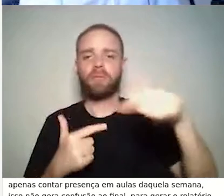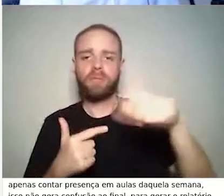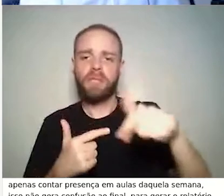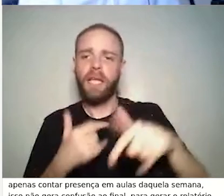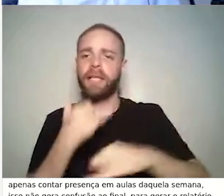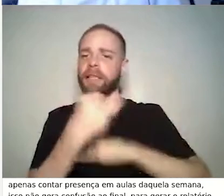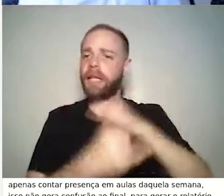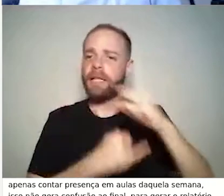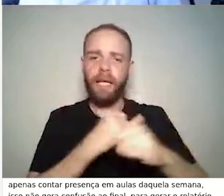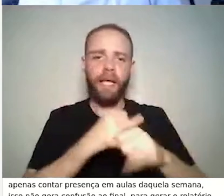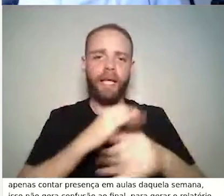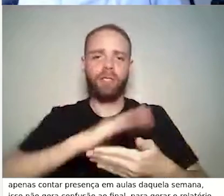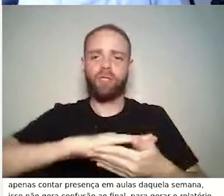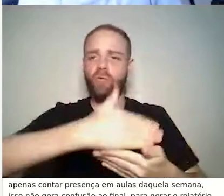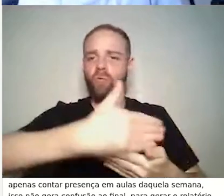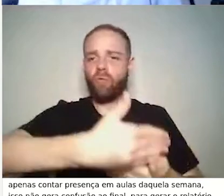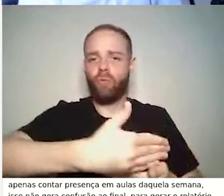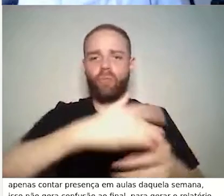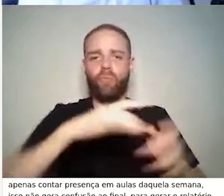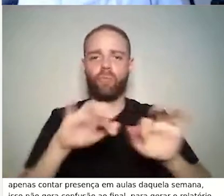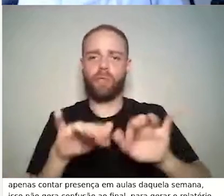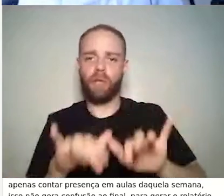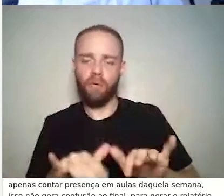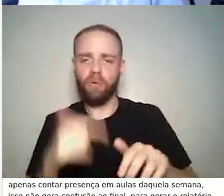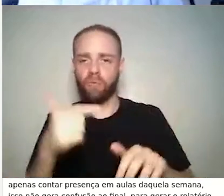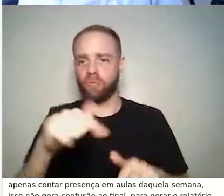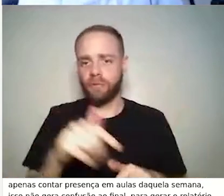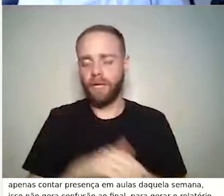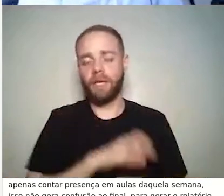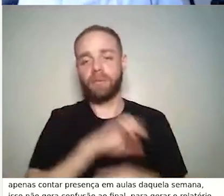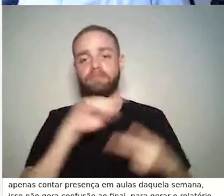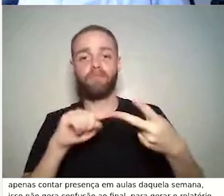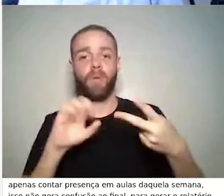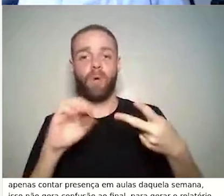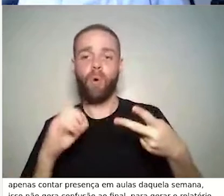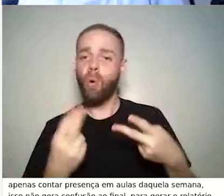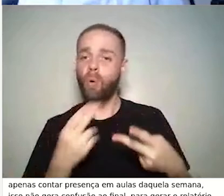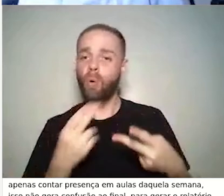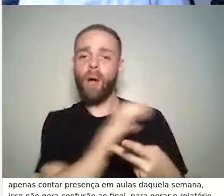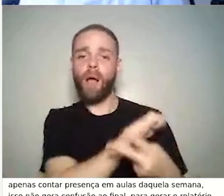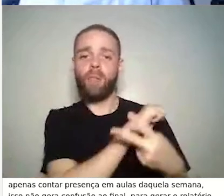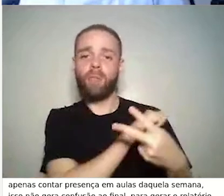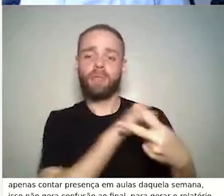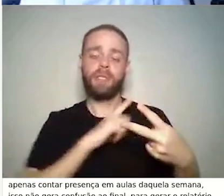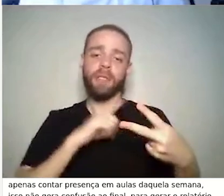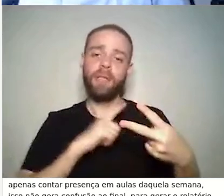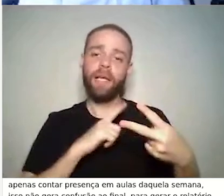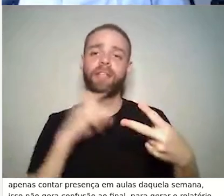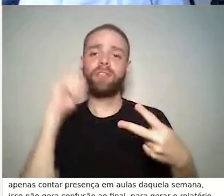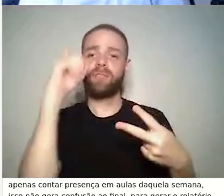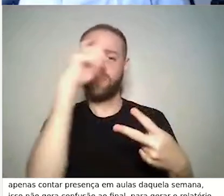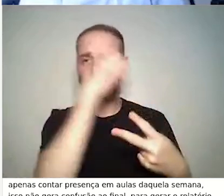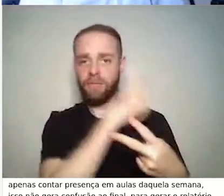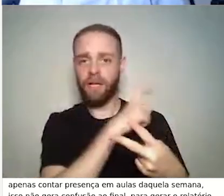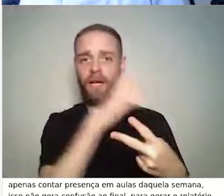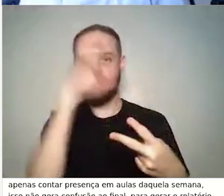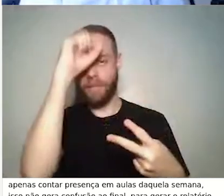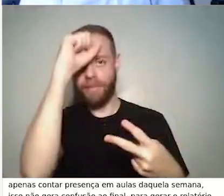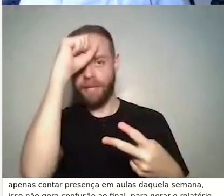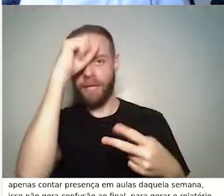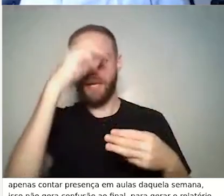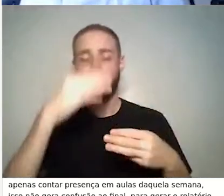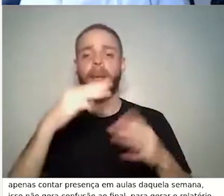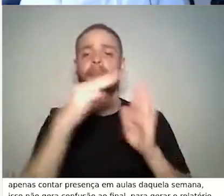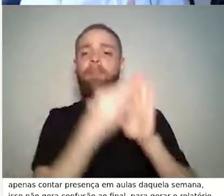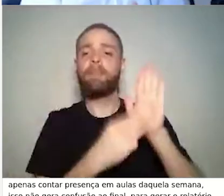computador, ou alunos que estão com dificuldade com a metodologia nova, né, a gente sabe que